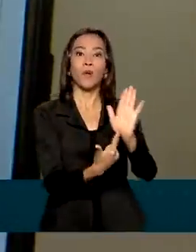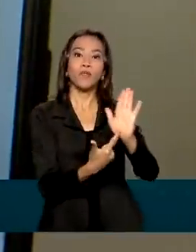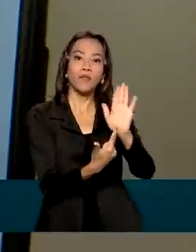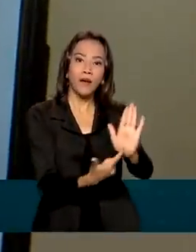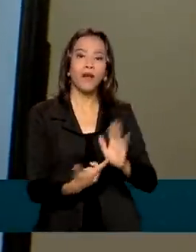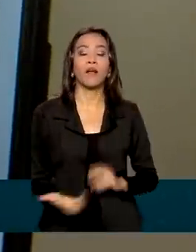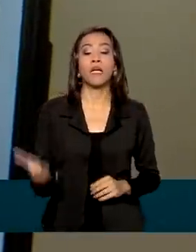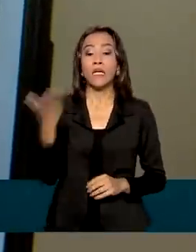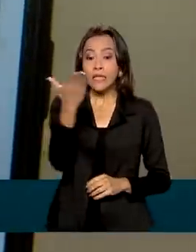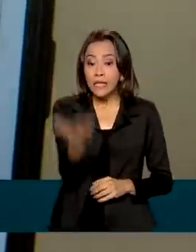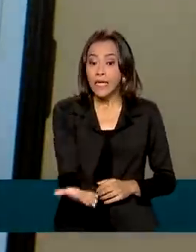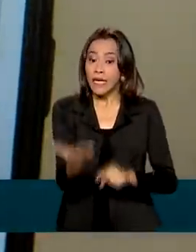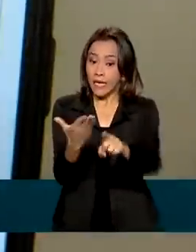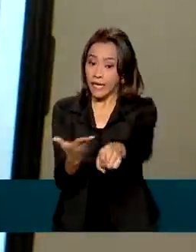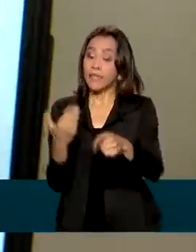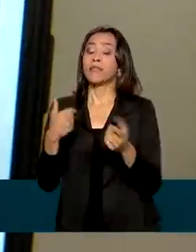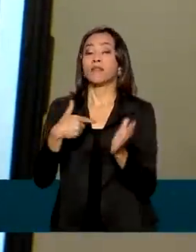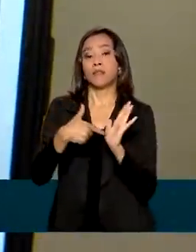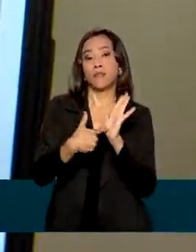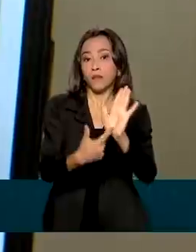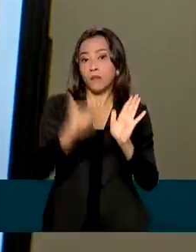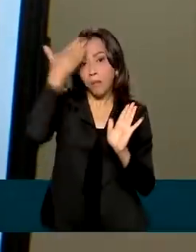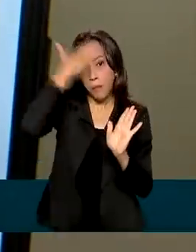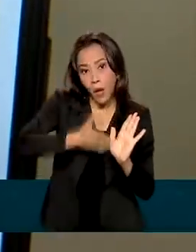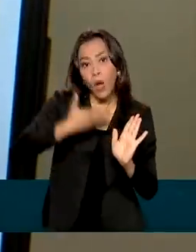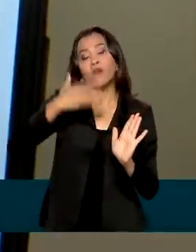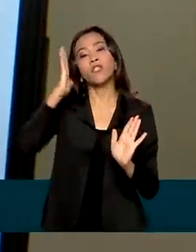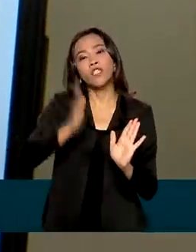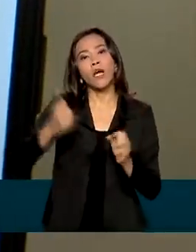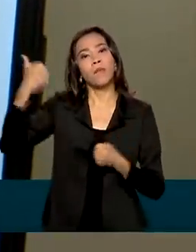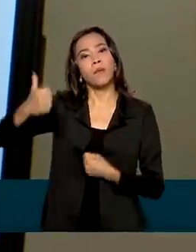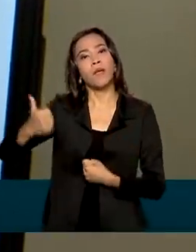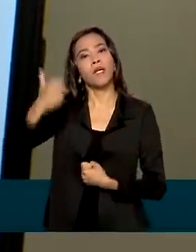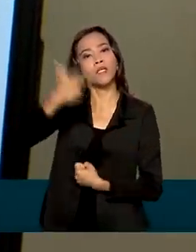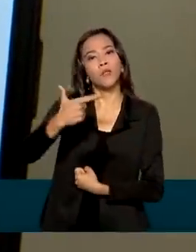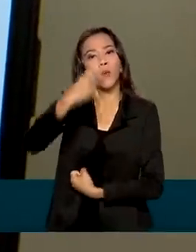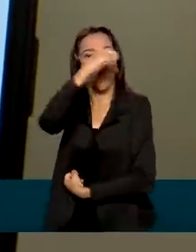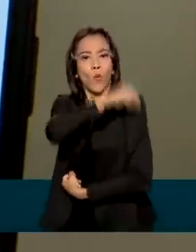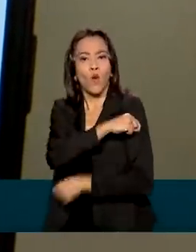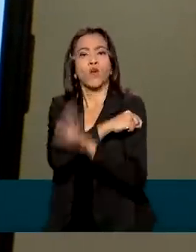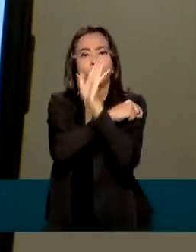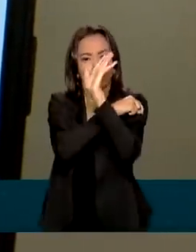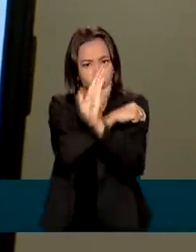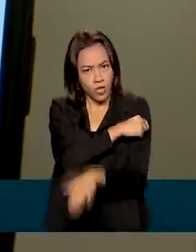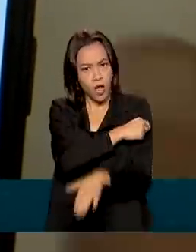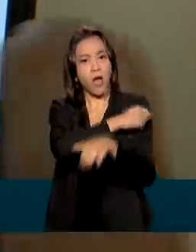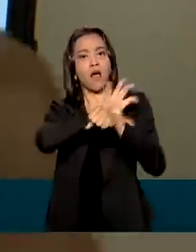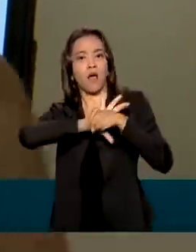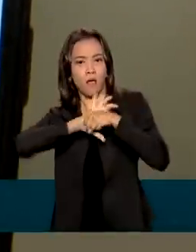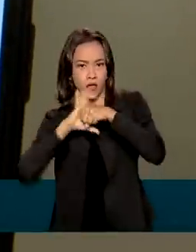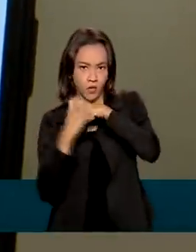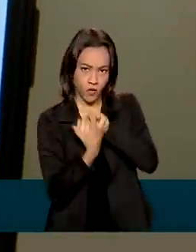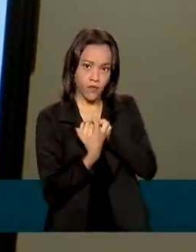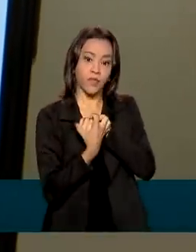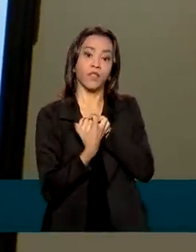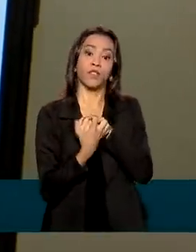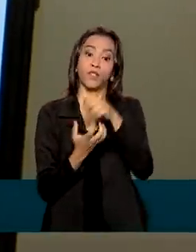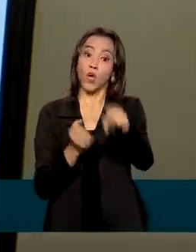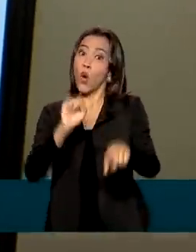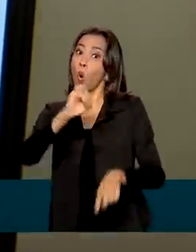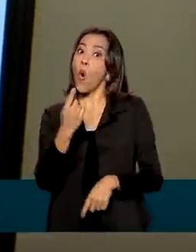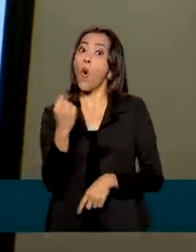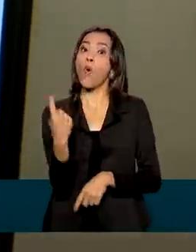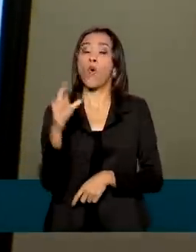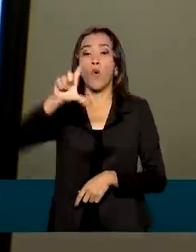de Vacinação consolida as informações sobre as aplicações e comprova que a pessoa tomou as duas doses ou a dose